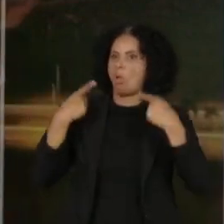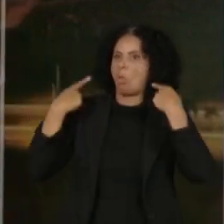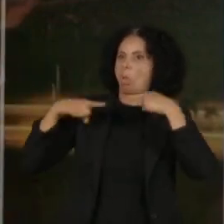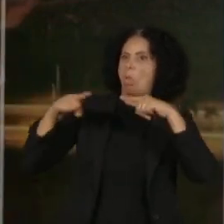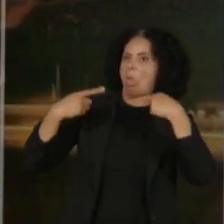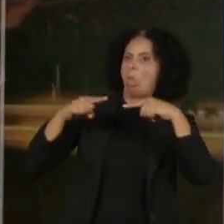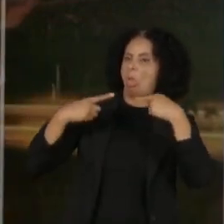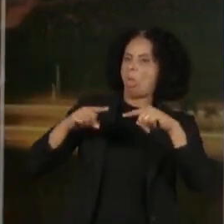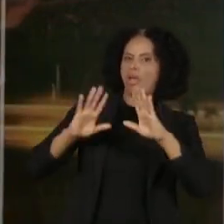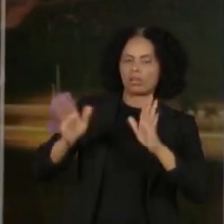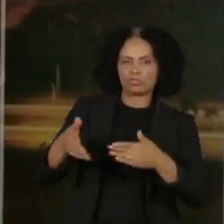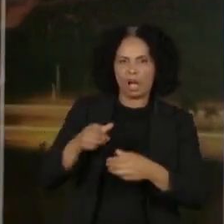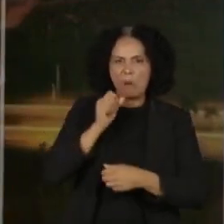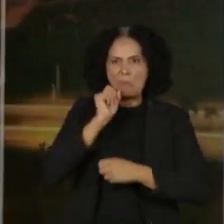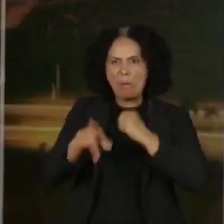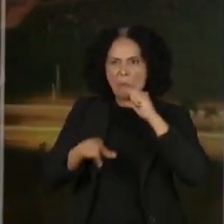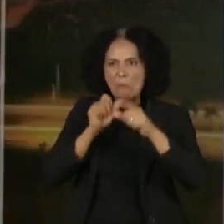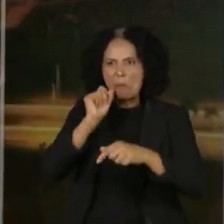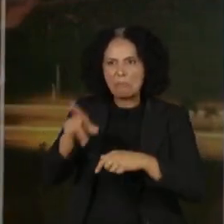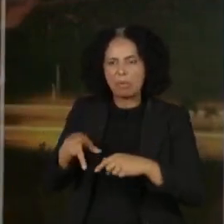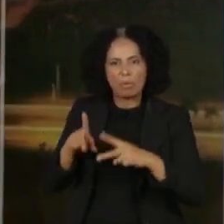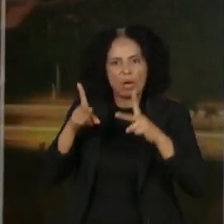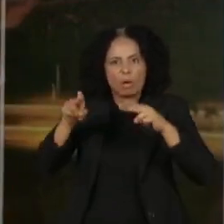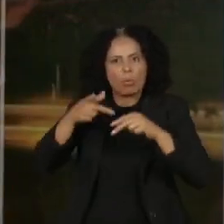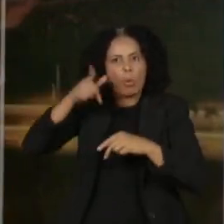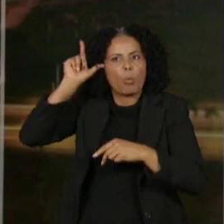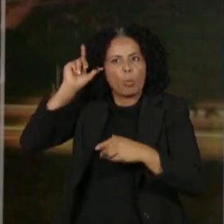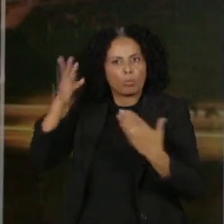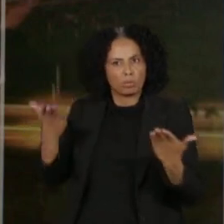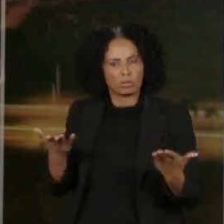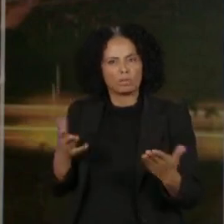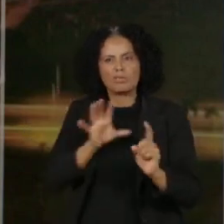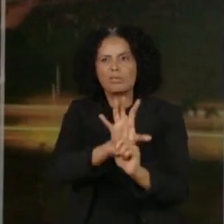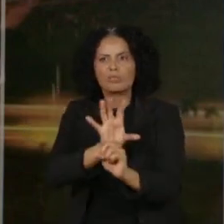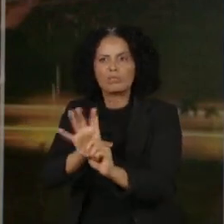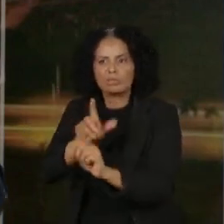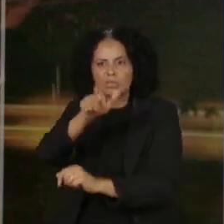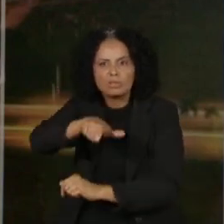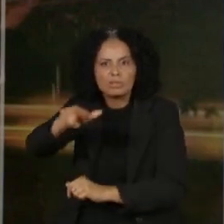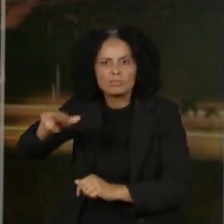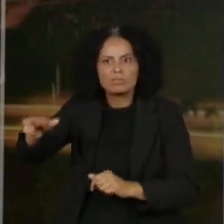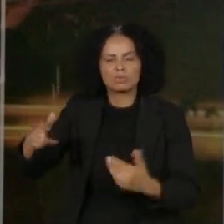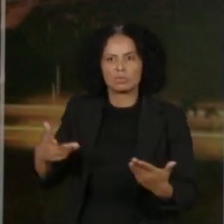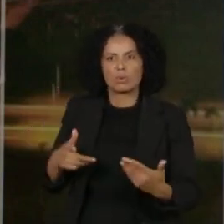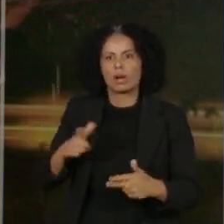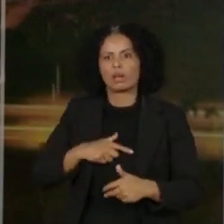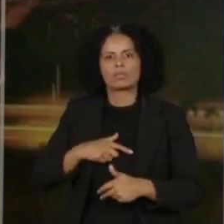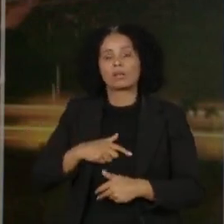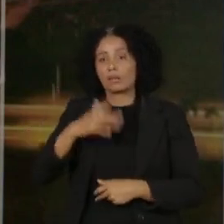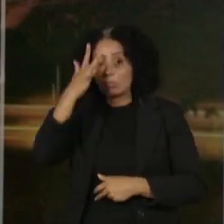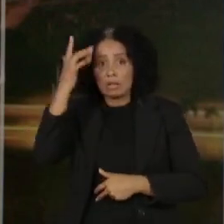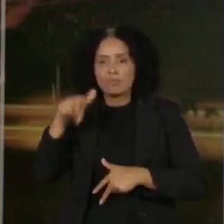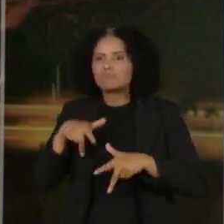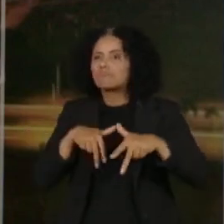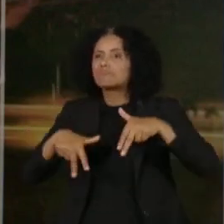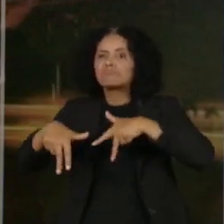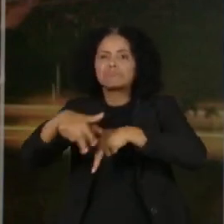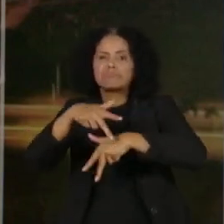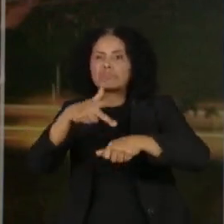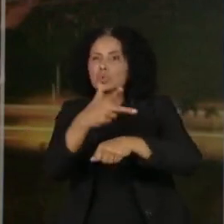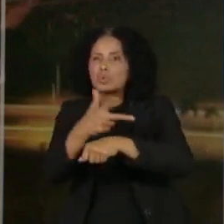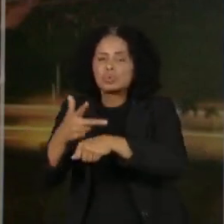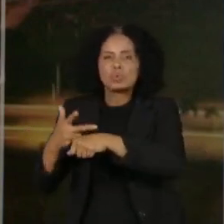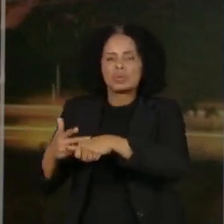anos, estimulam, por exemplo, atitudes que aconteceram no dia de ontem, onde jornalistas foram atacados, ameaçados com arma de fogo durante